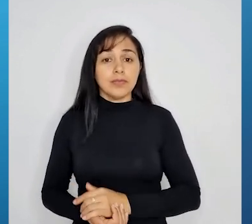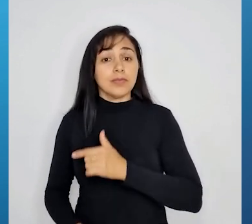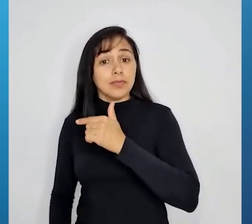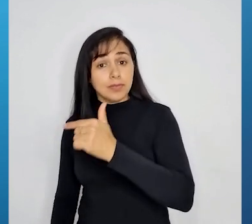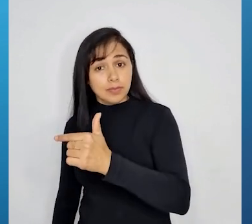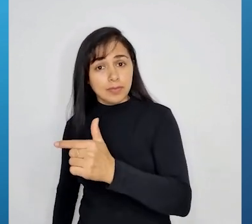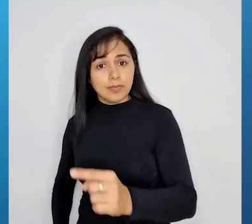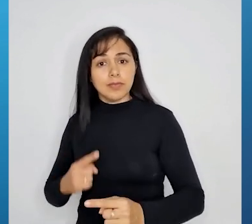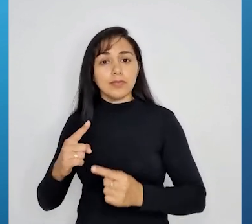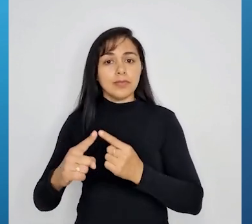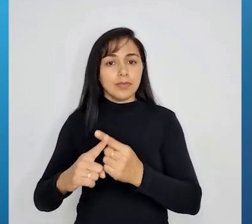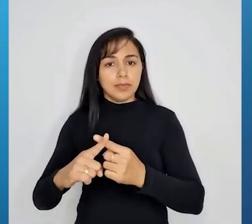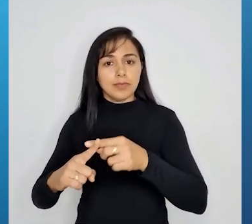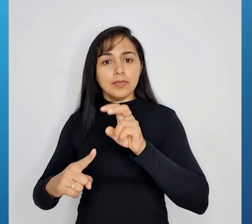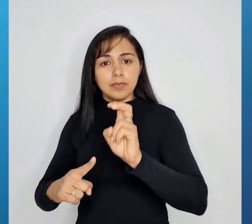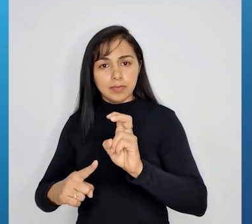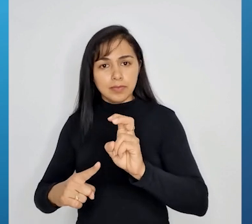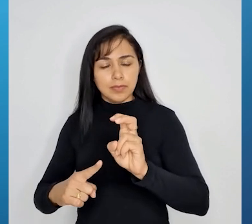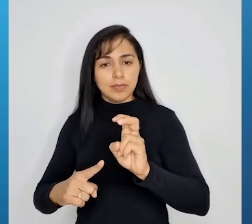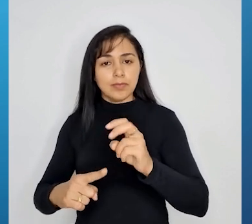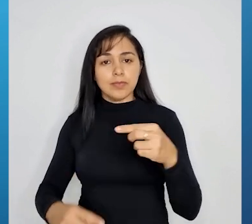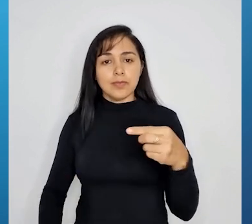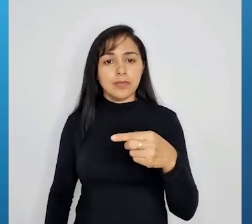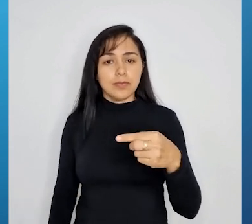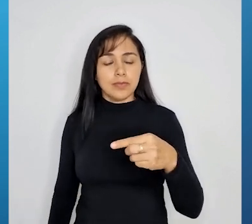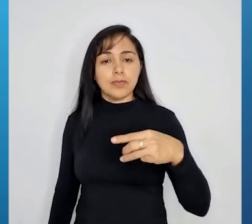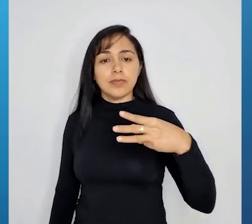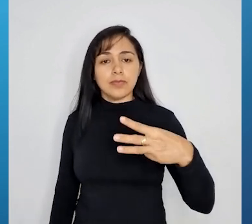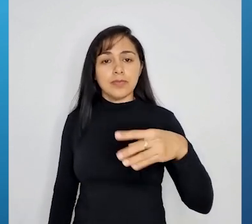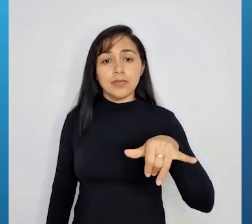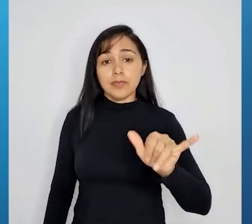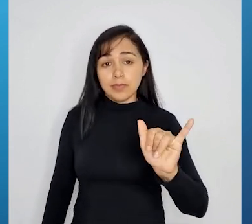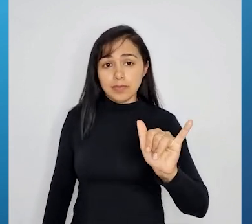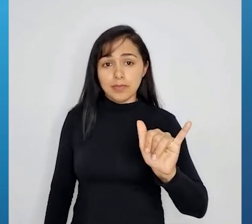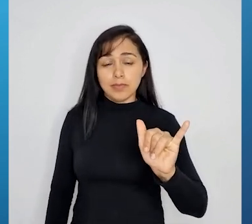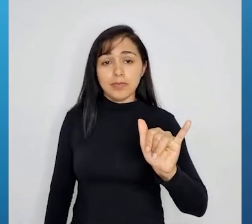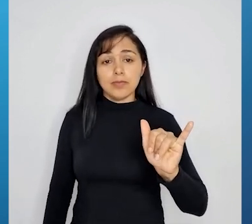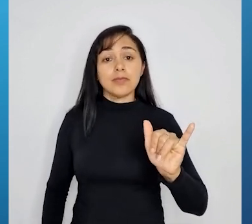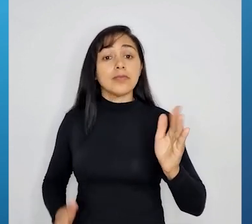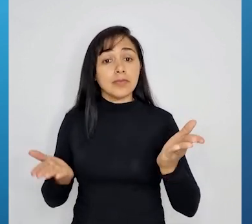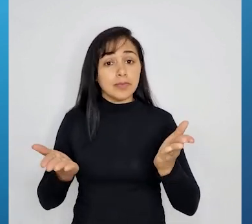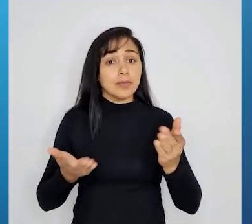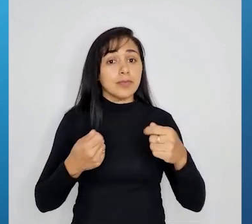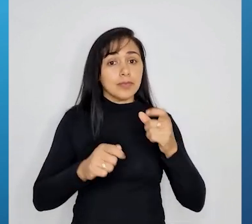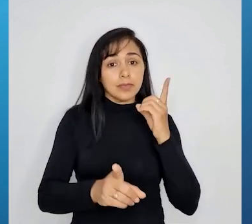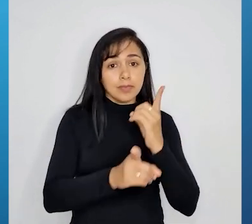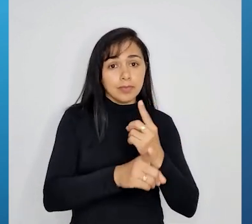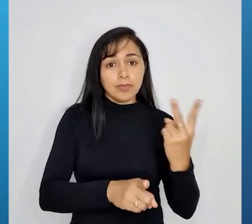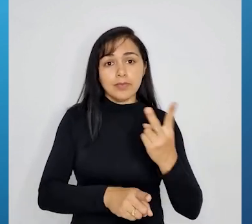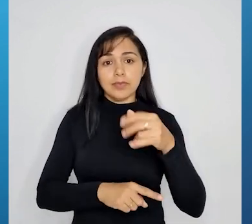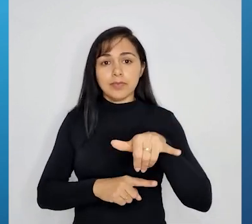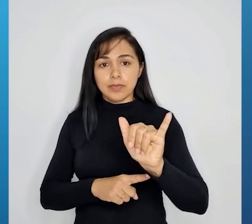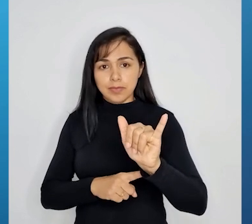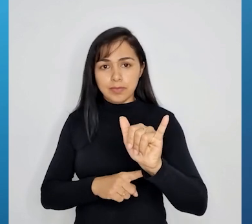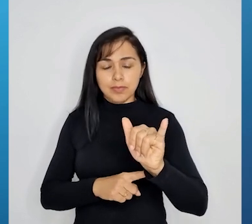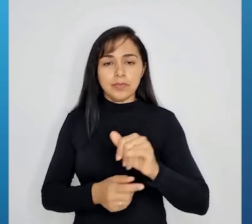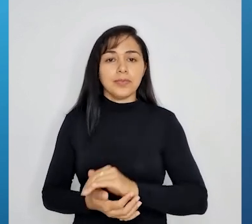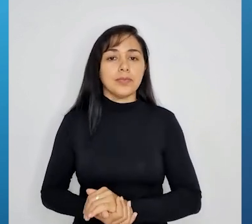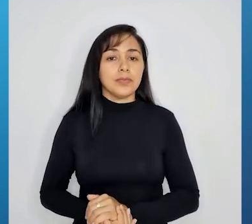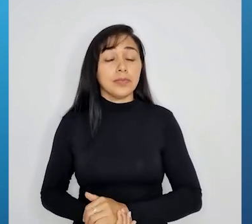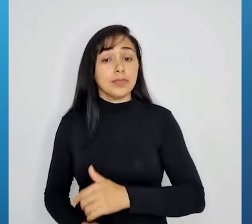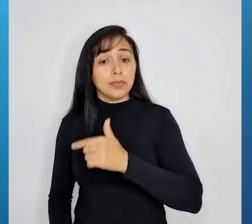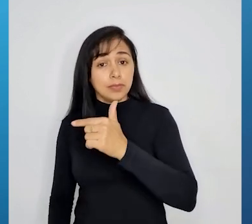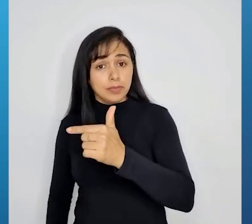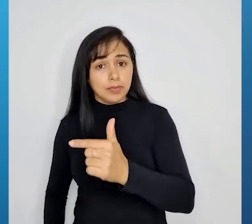vezes 5. 5 menos 3y. Agora, eu vou encontrar o valor do y igual a 14. 2 vezes